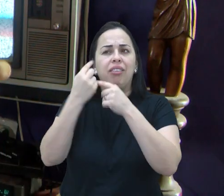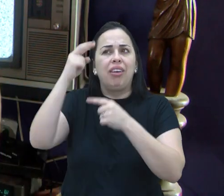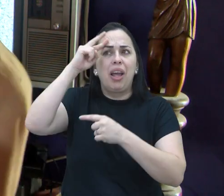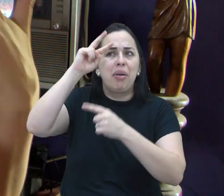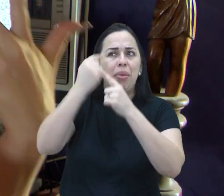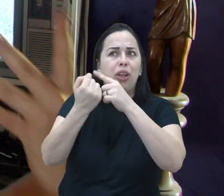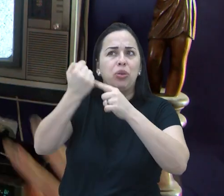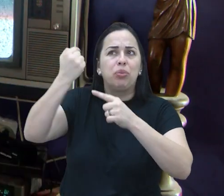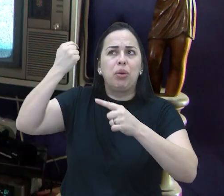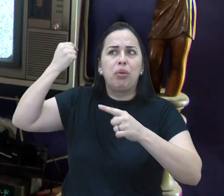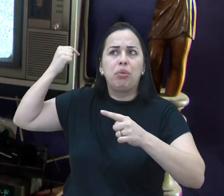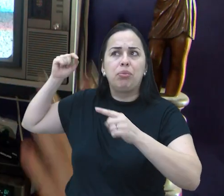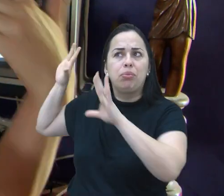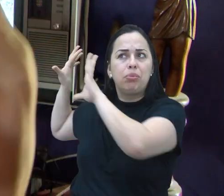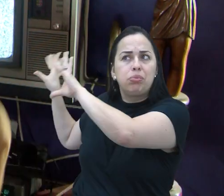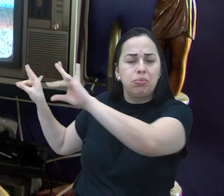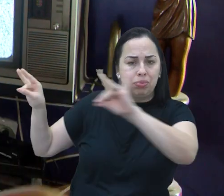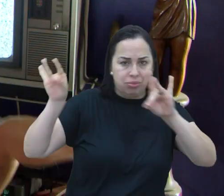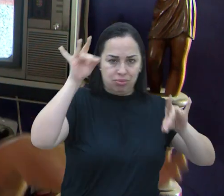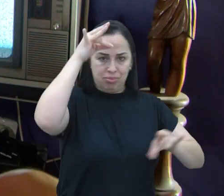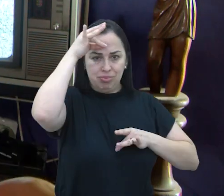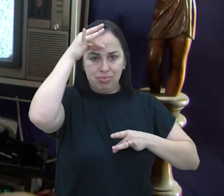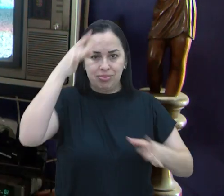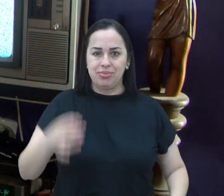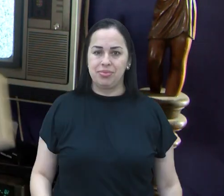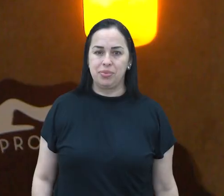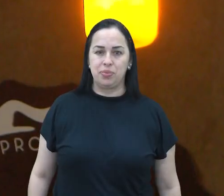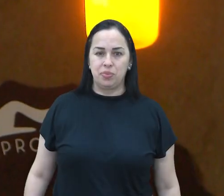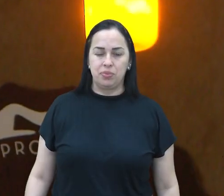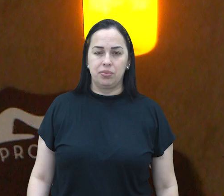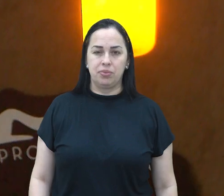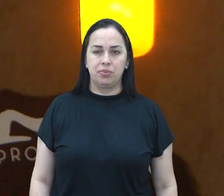retrô para você implantar na modernidade.